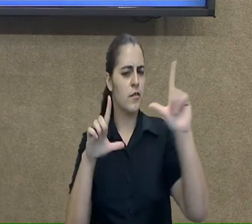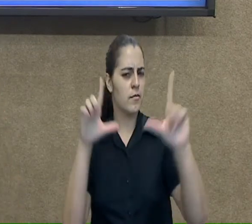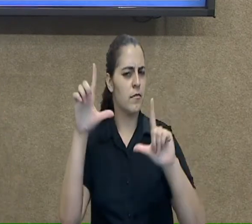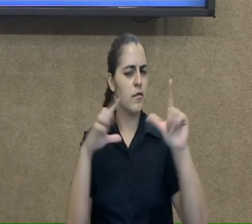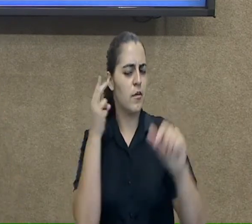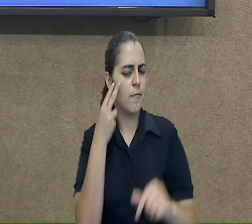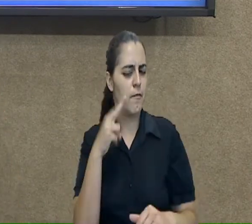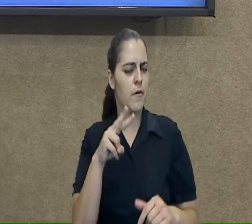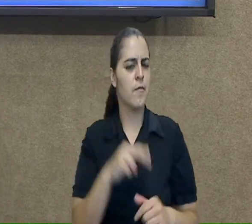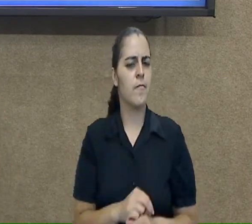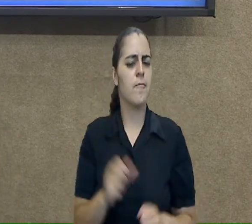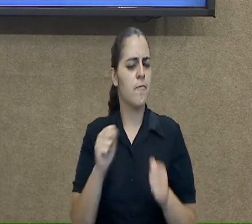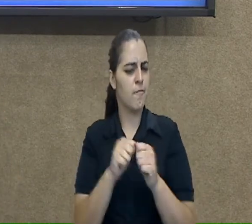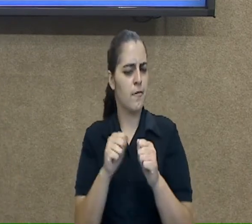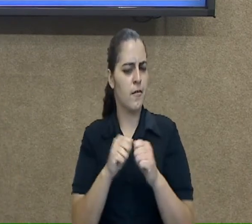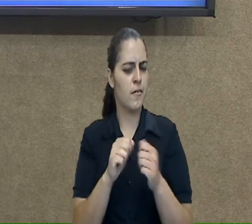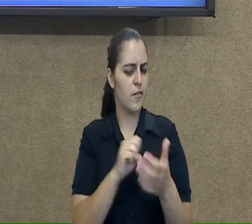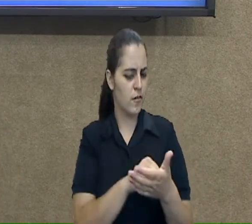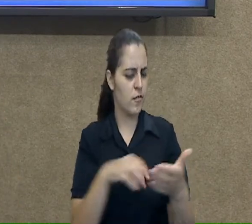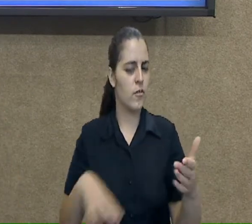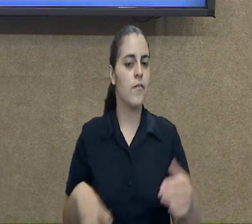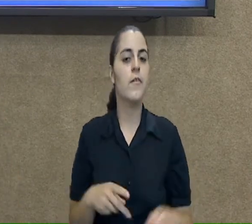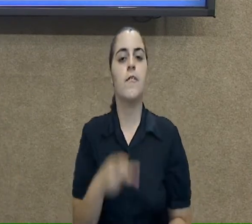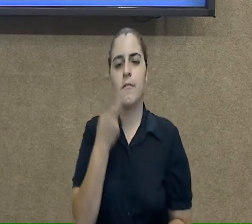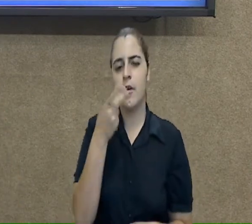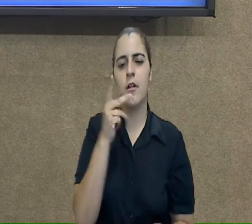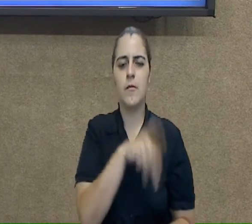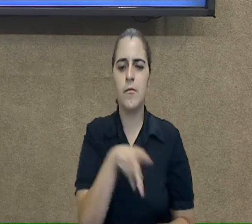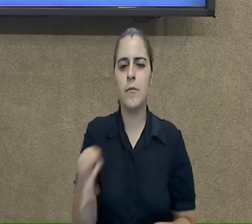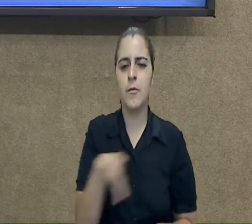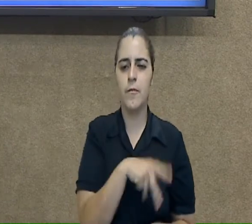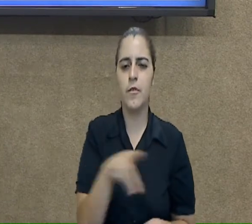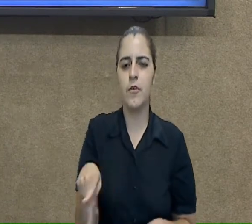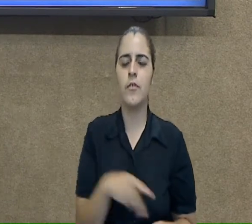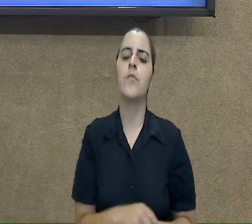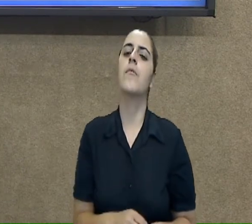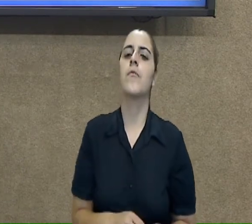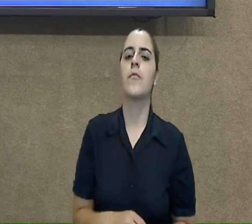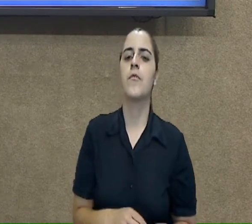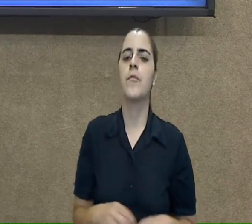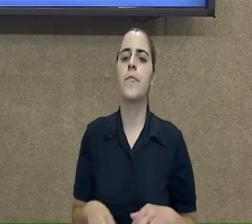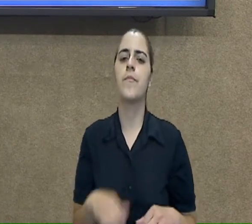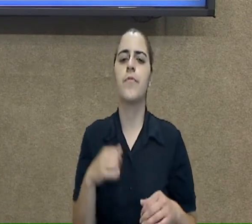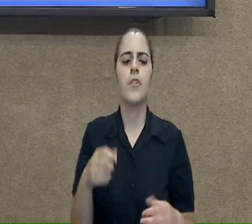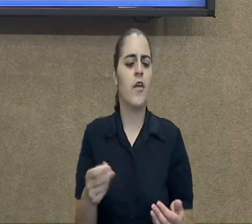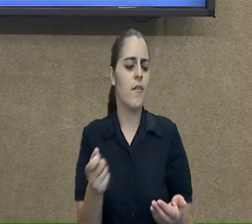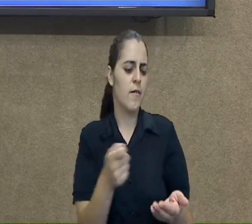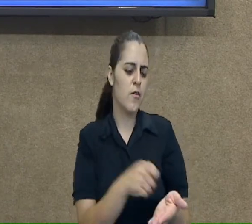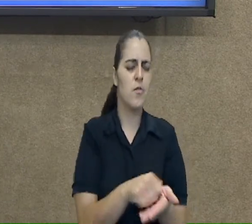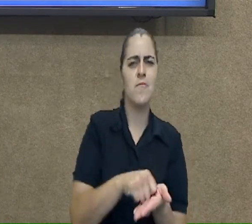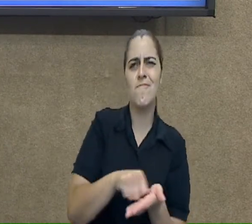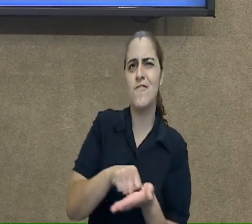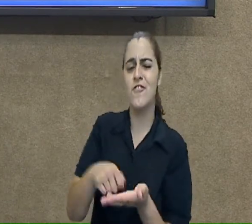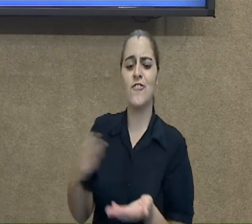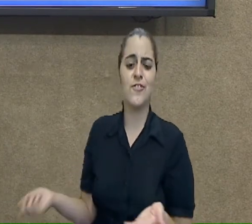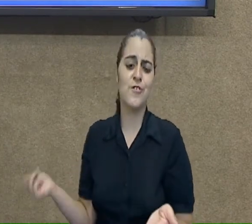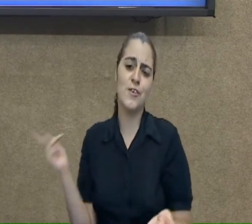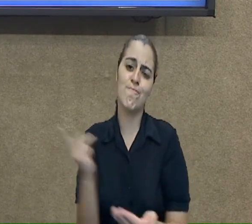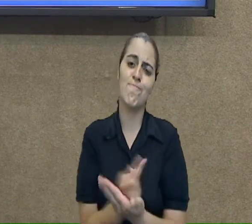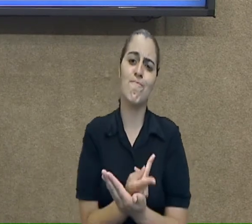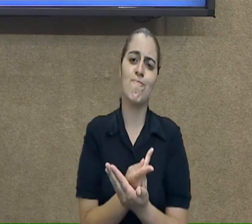videoaula, fazer o contato com o seu professor na aba Fórum, corrigir o dever